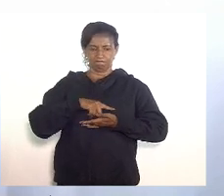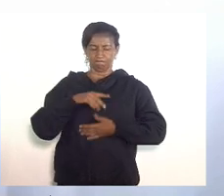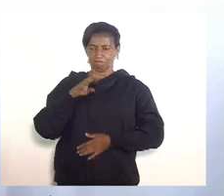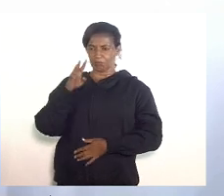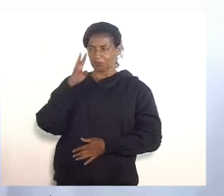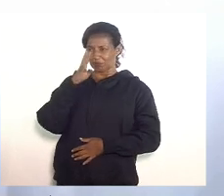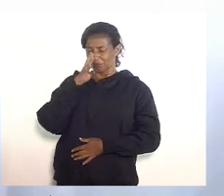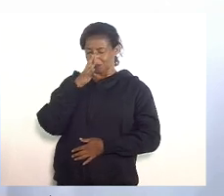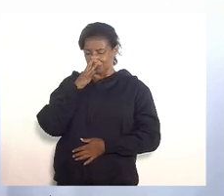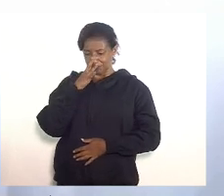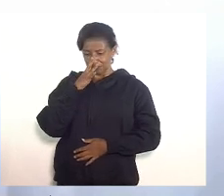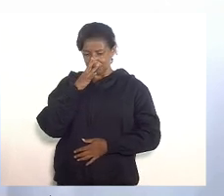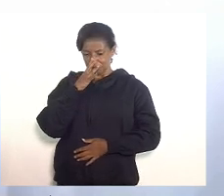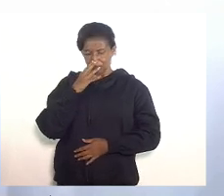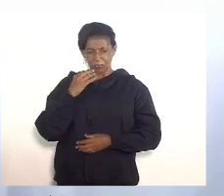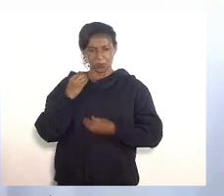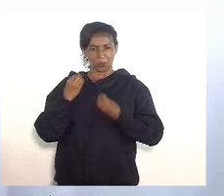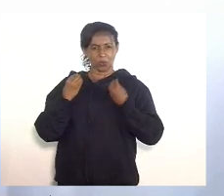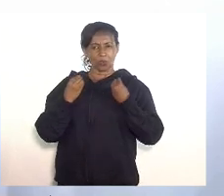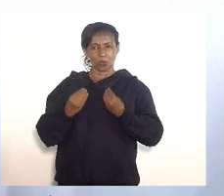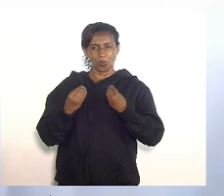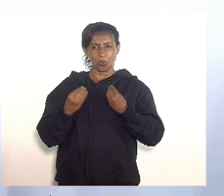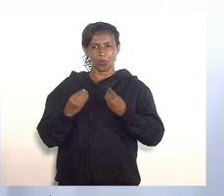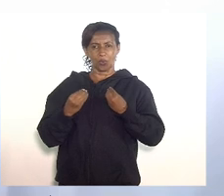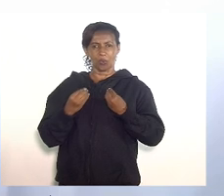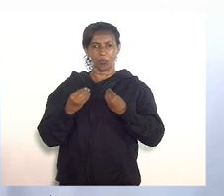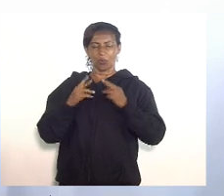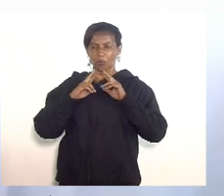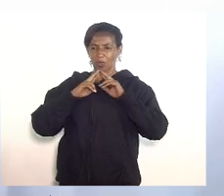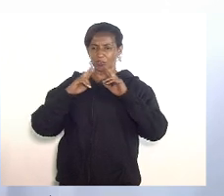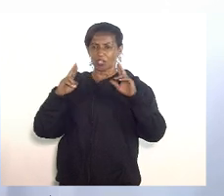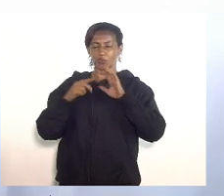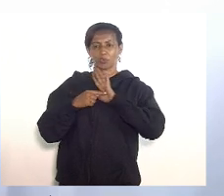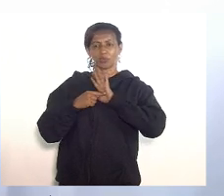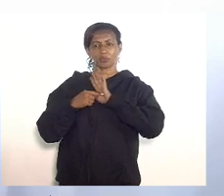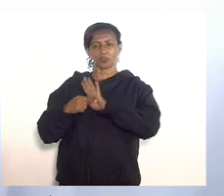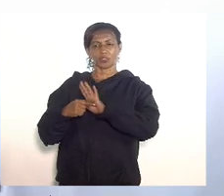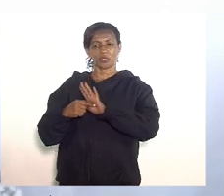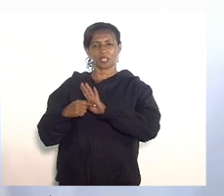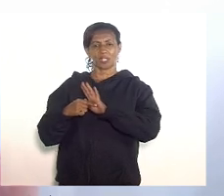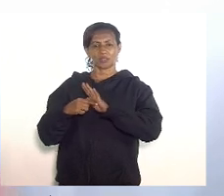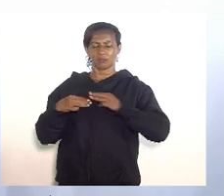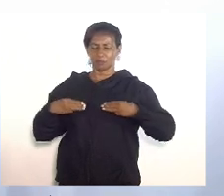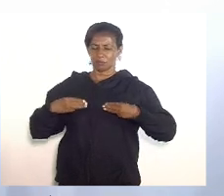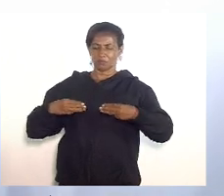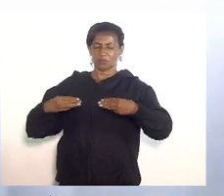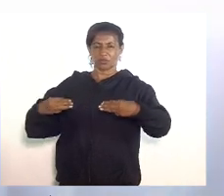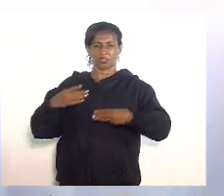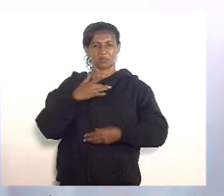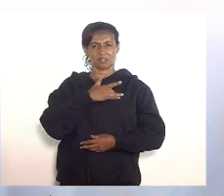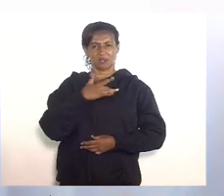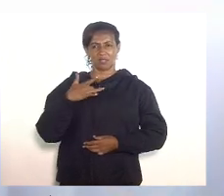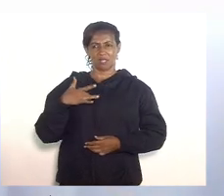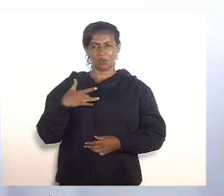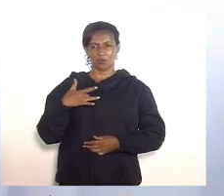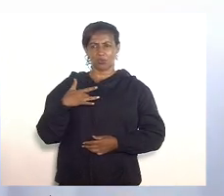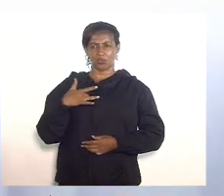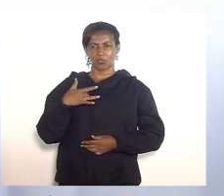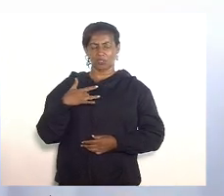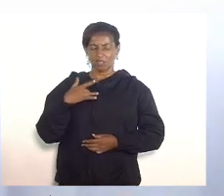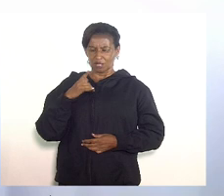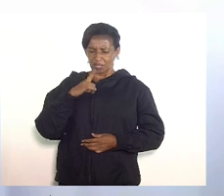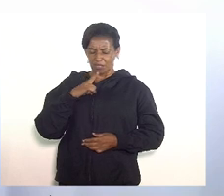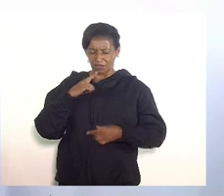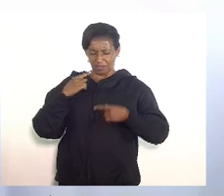impressionada com os argumentos apresentados pelo Ministério da Saúde o Ministério da Saúde fez um grande debate